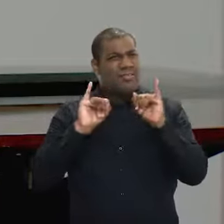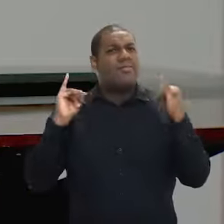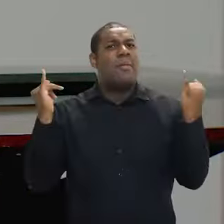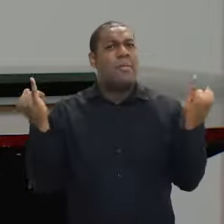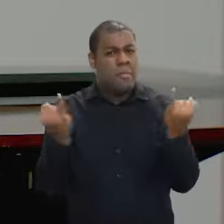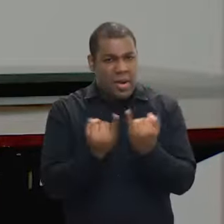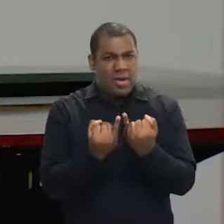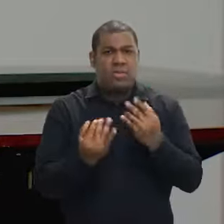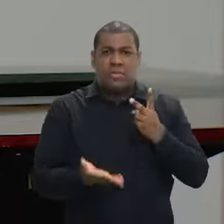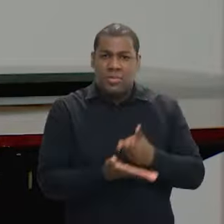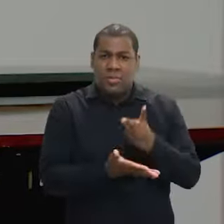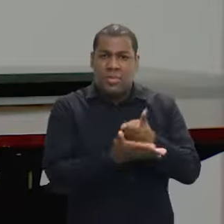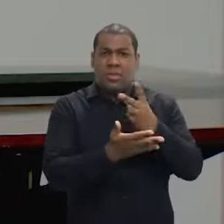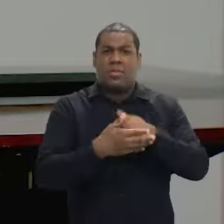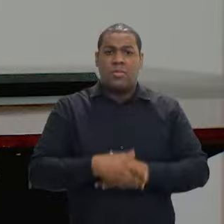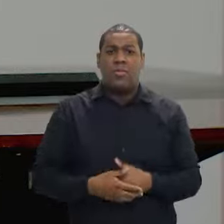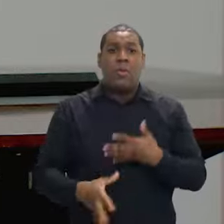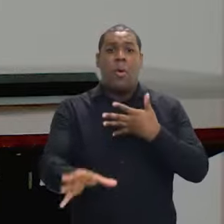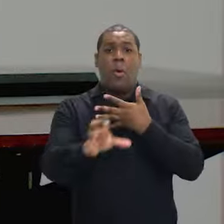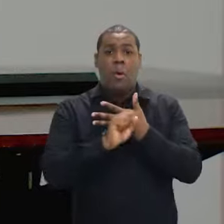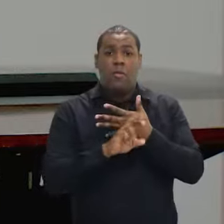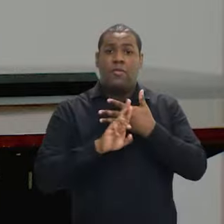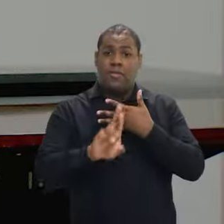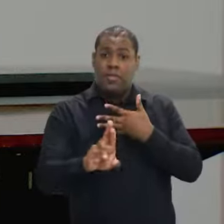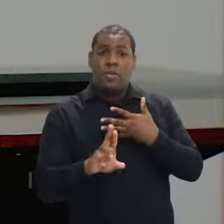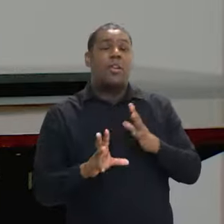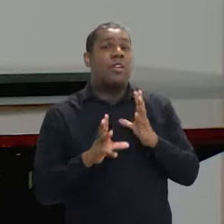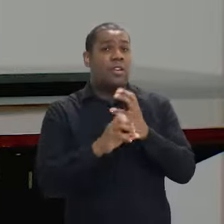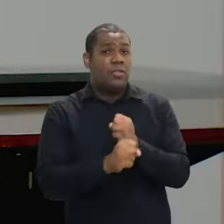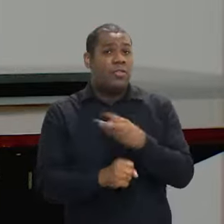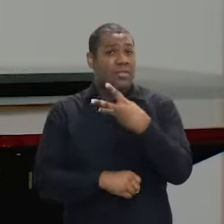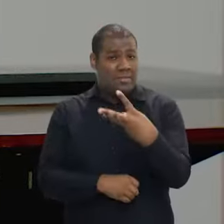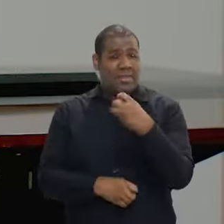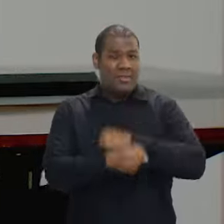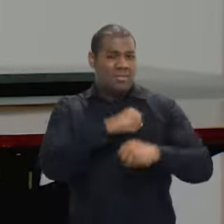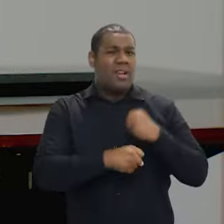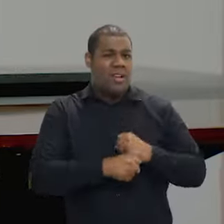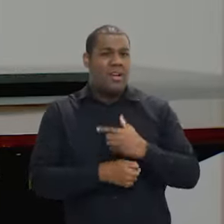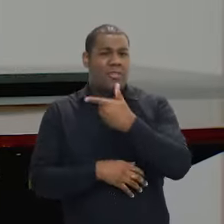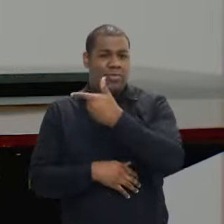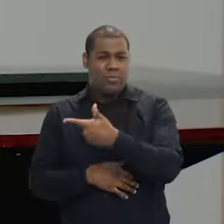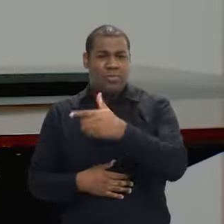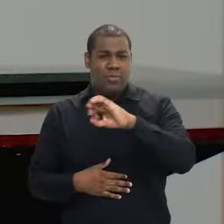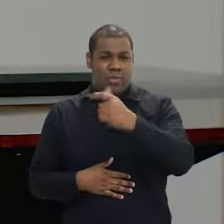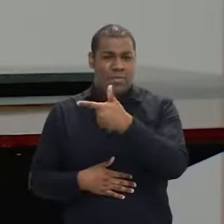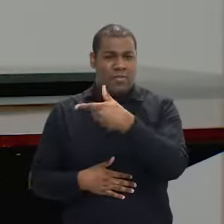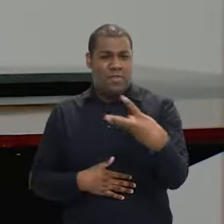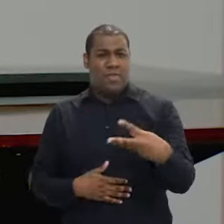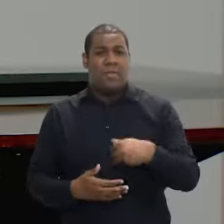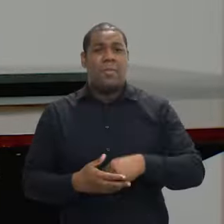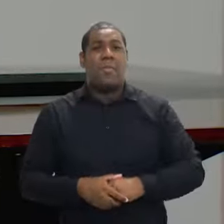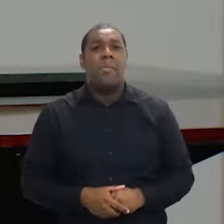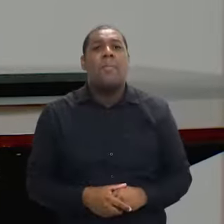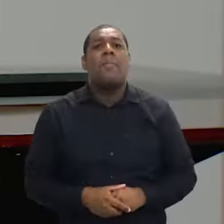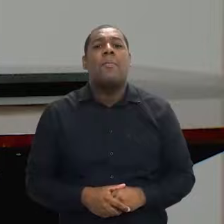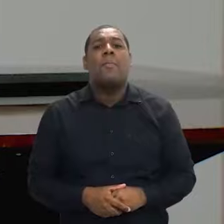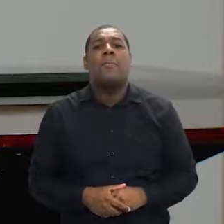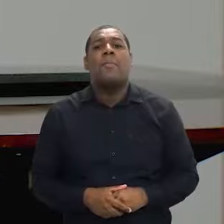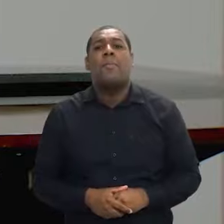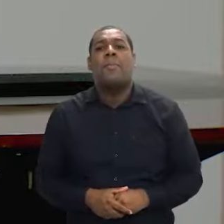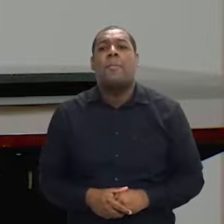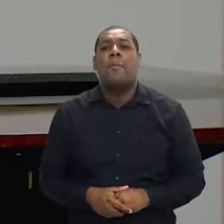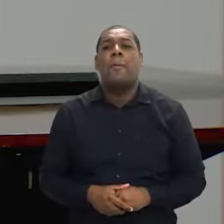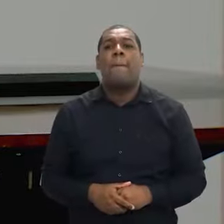território ao longo do ano passado. Só de ações de ouvidoria itinerante foram três ao longo do ano passado. E, além disso,